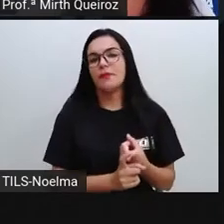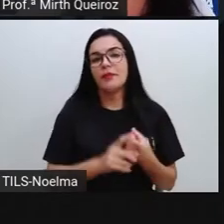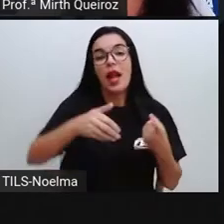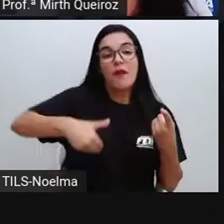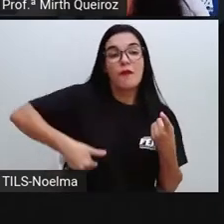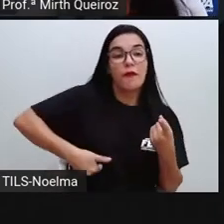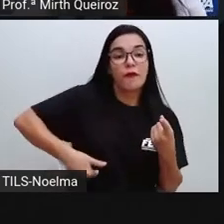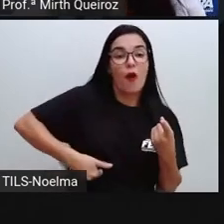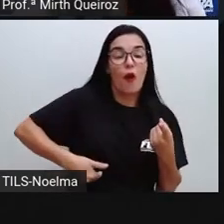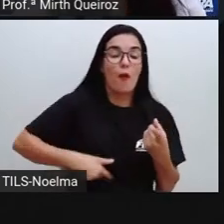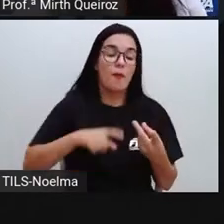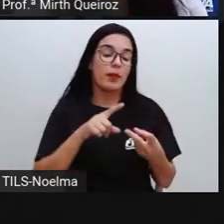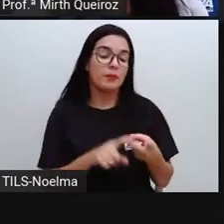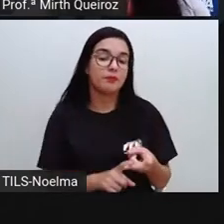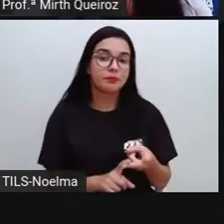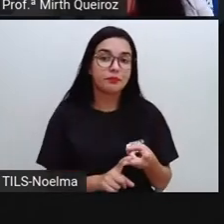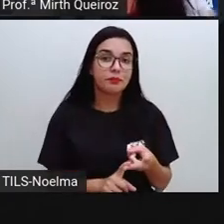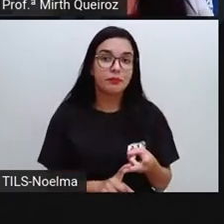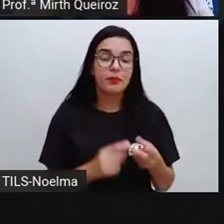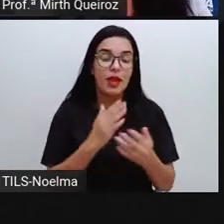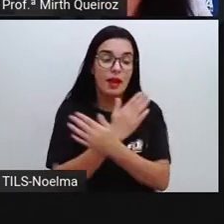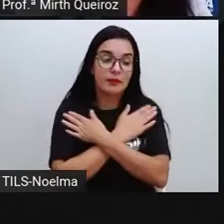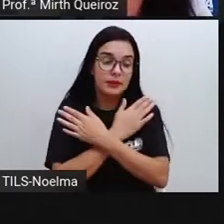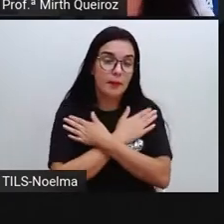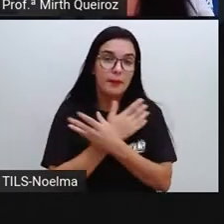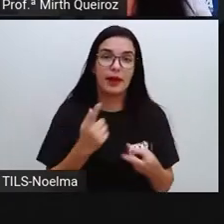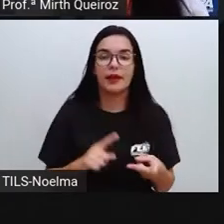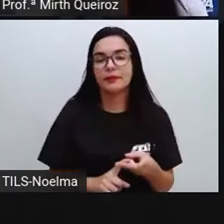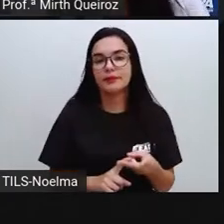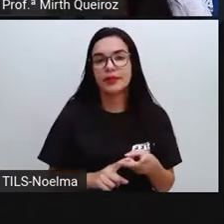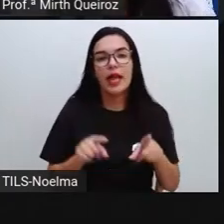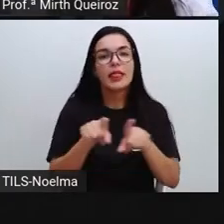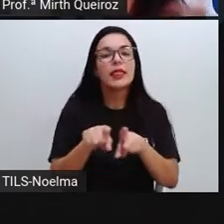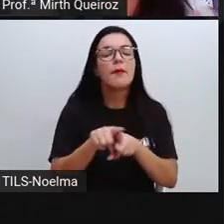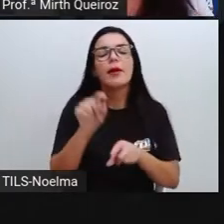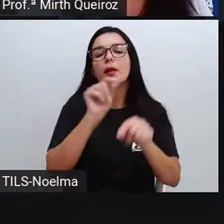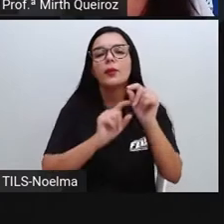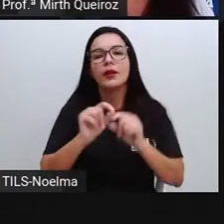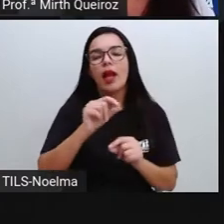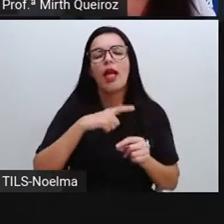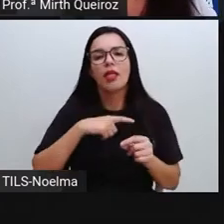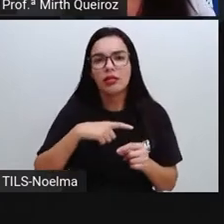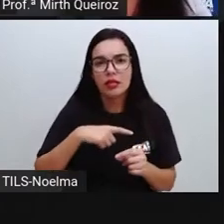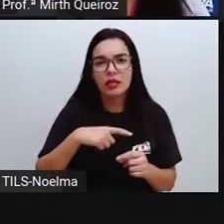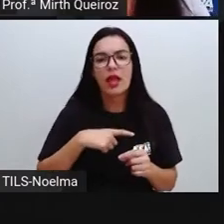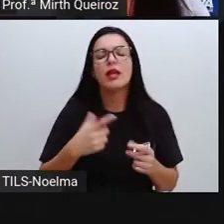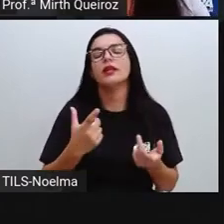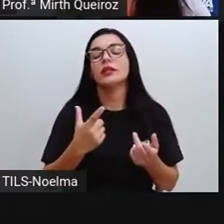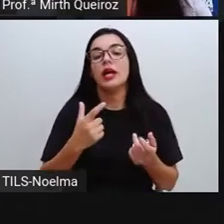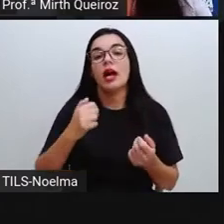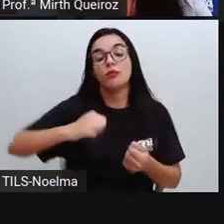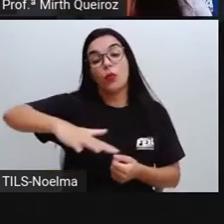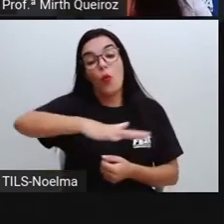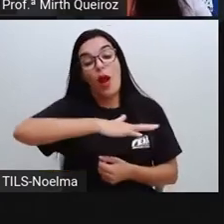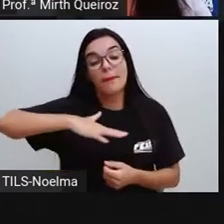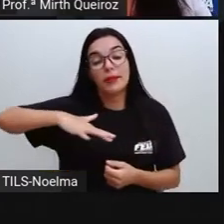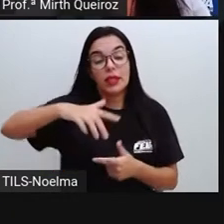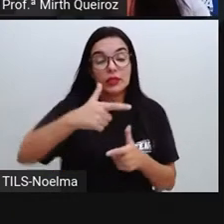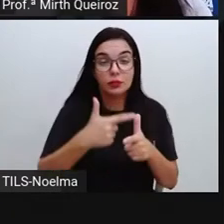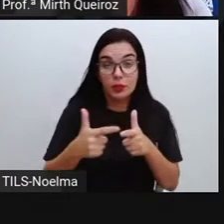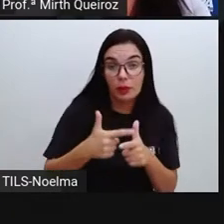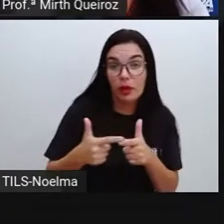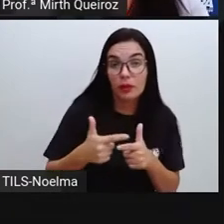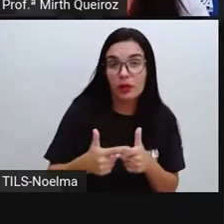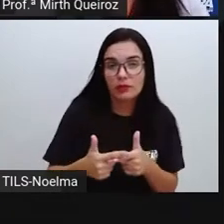ordem ambiental, como a poluição do ar, poluição da água, a poluição do solo, são problemas